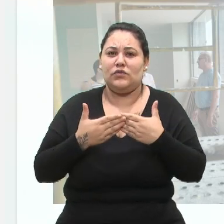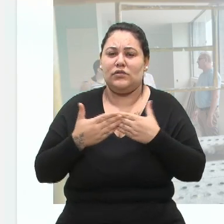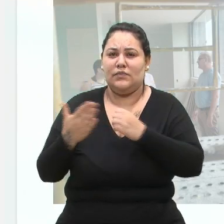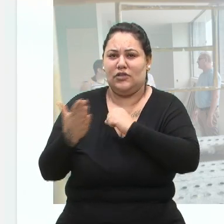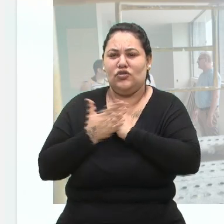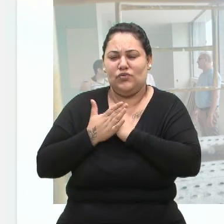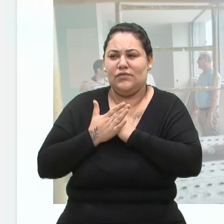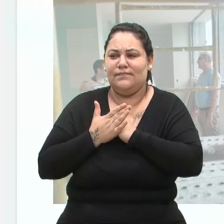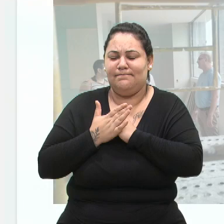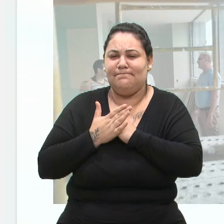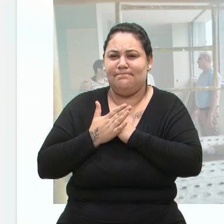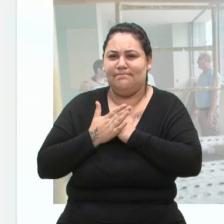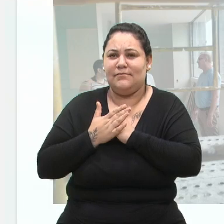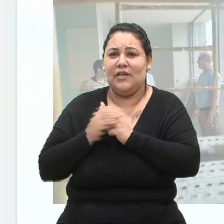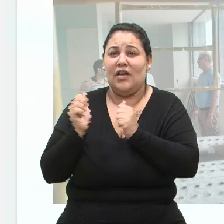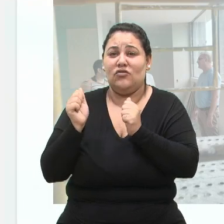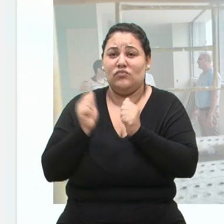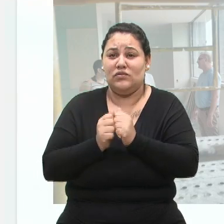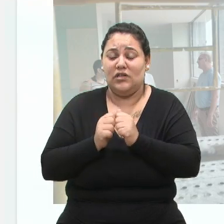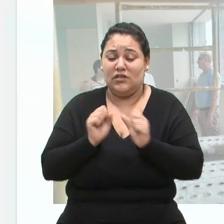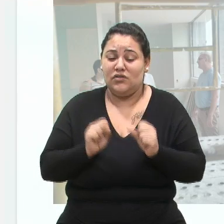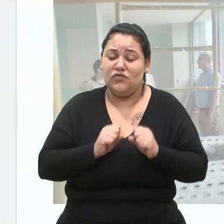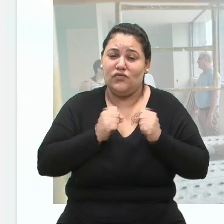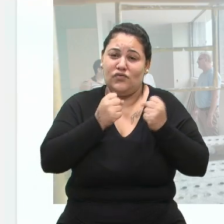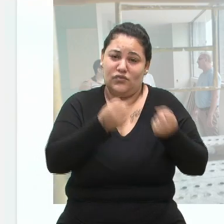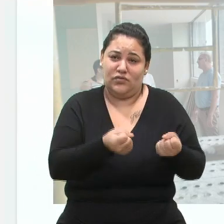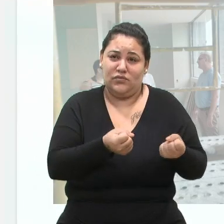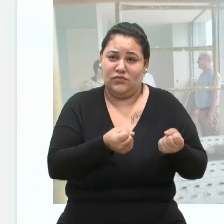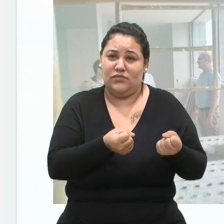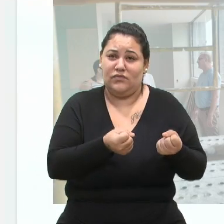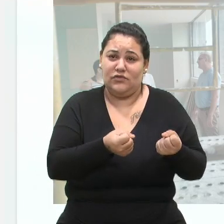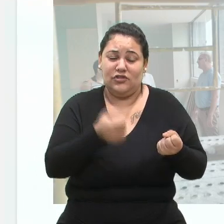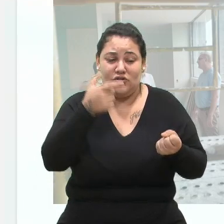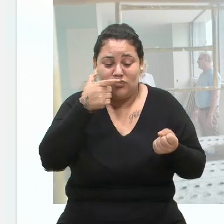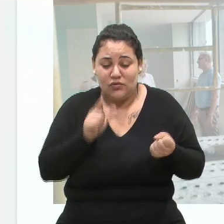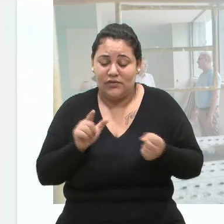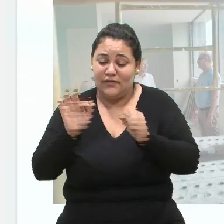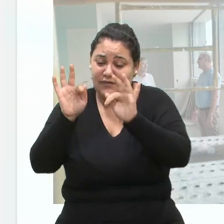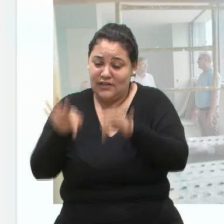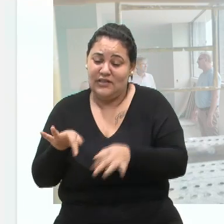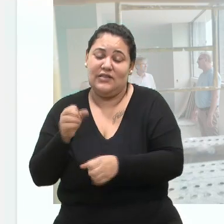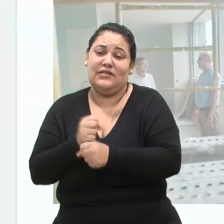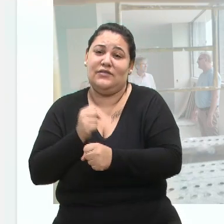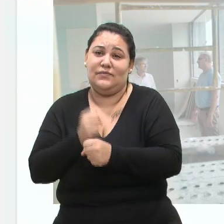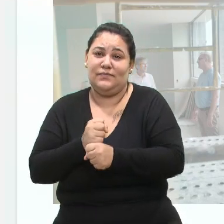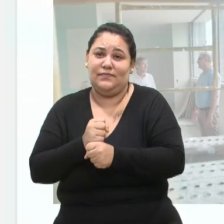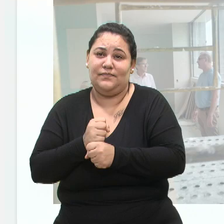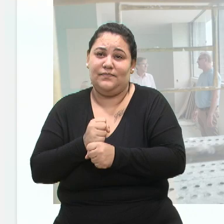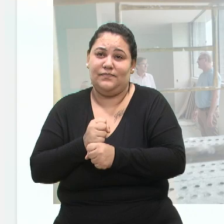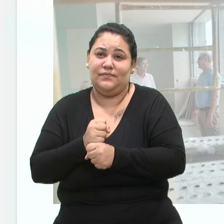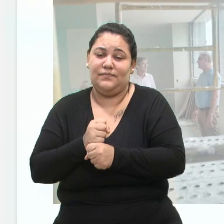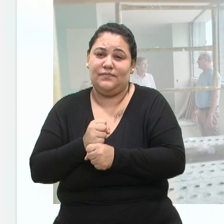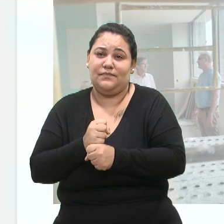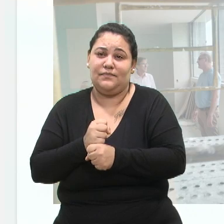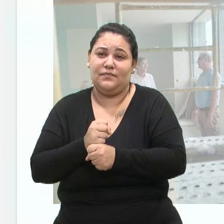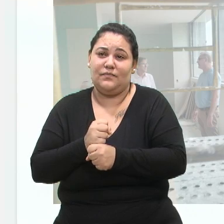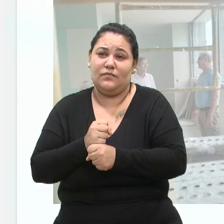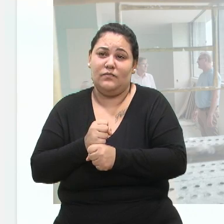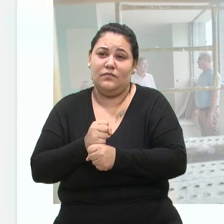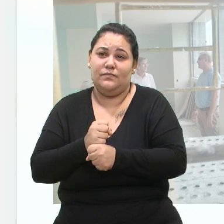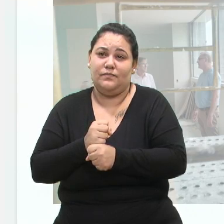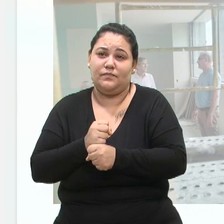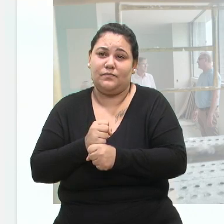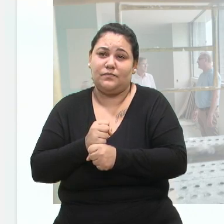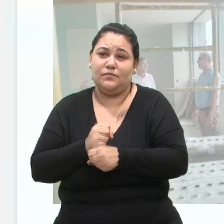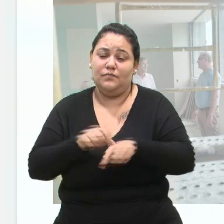unificar esforços para que a gente consiga vir a comemorar a finalização dessa obra e não seja um elefante branco. No Lar